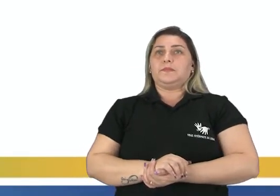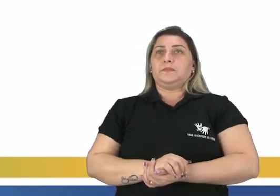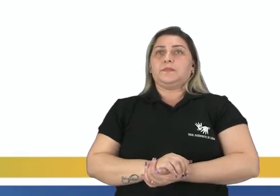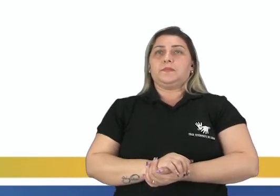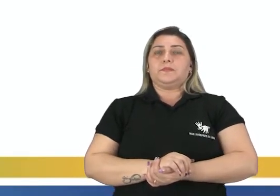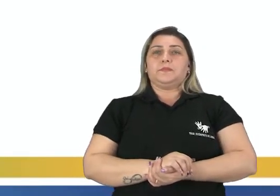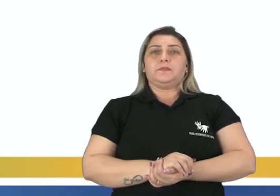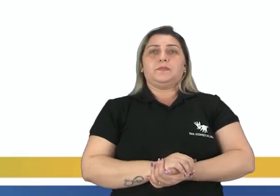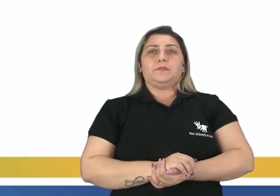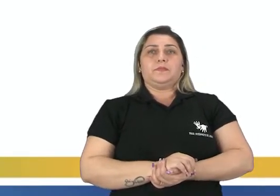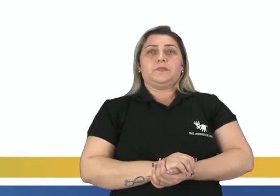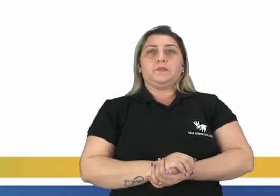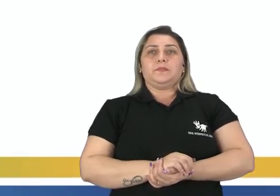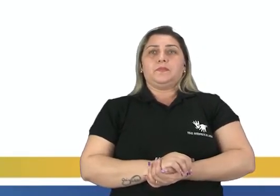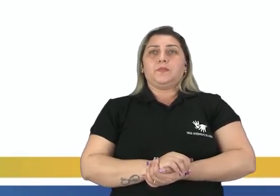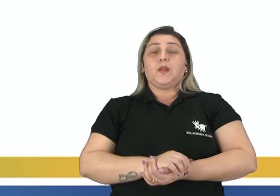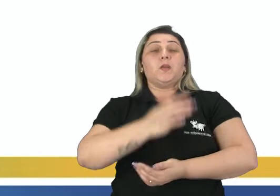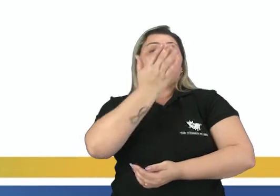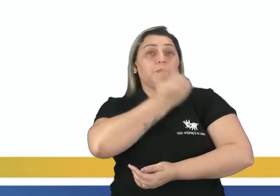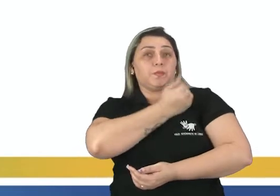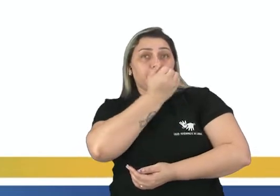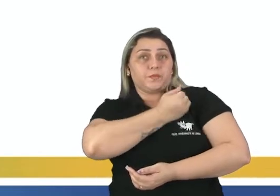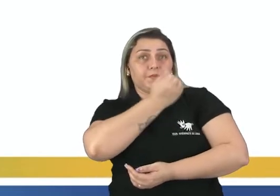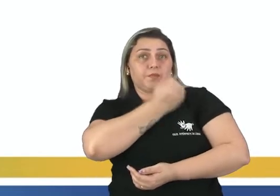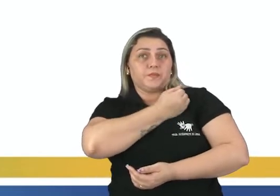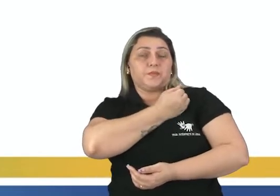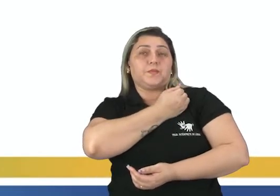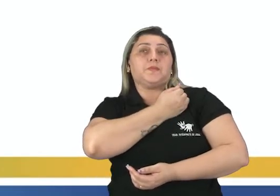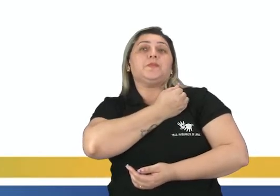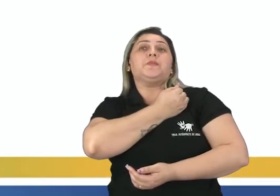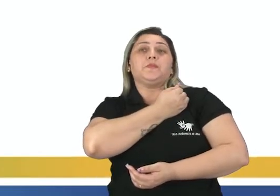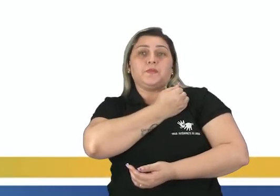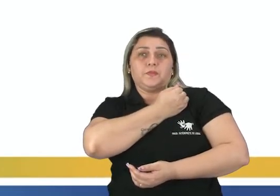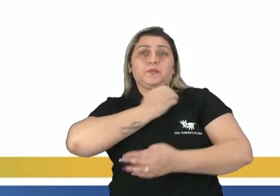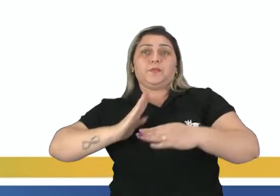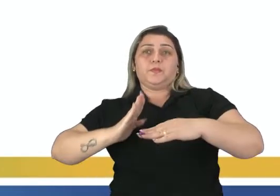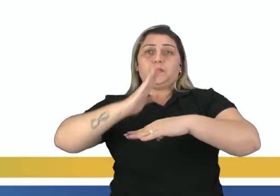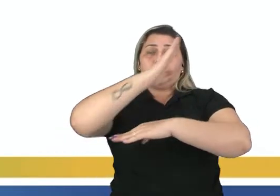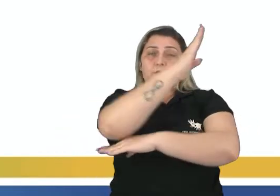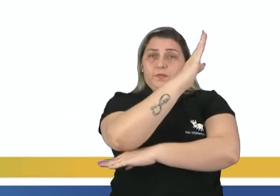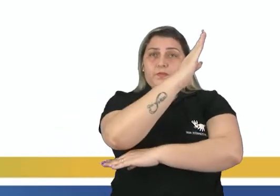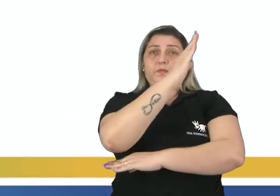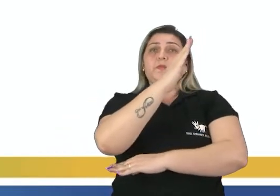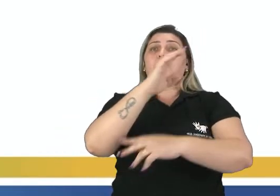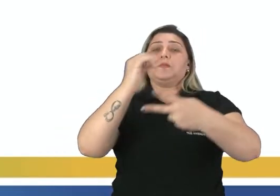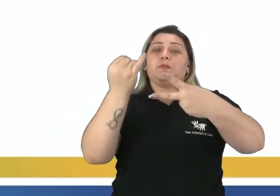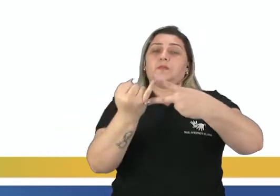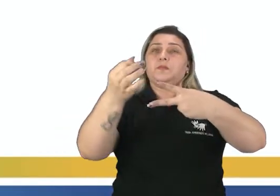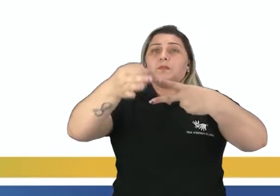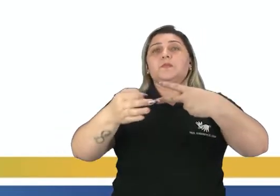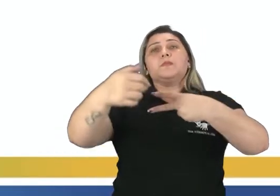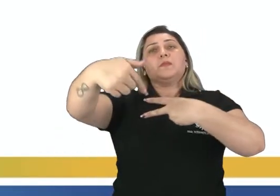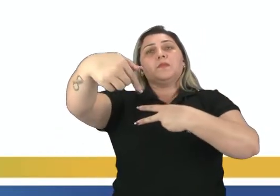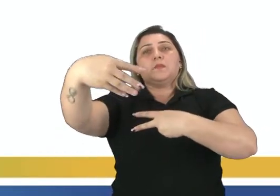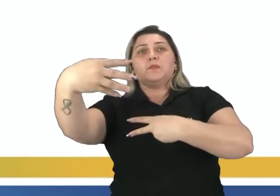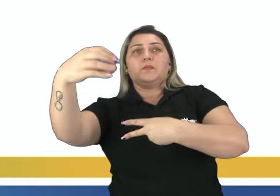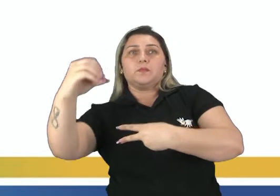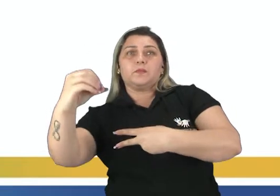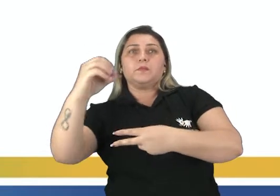Ou seja, o número de diagonais desse polígono é 740.